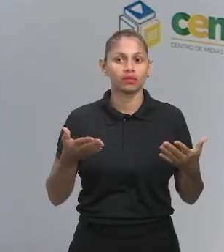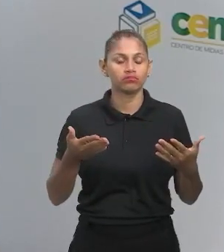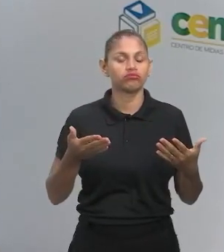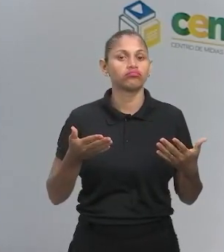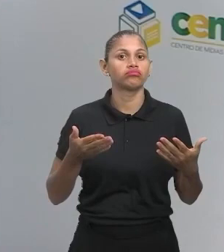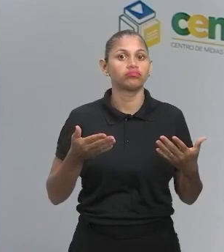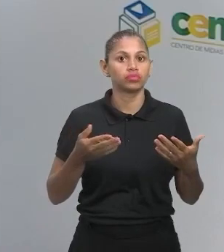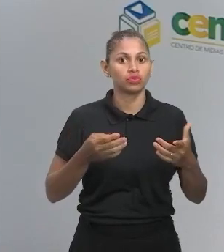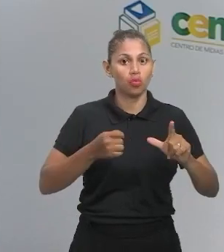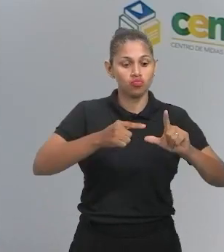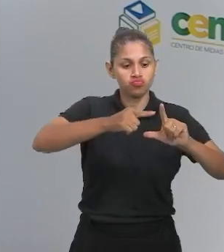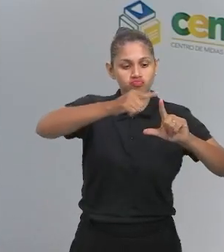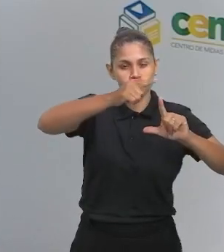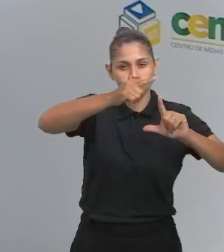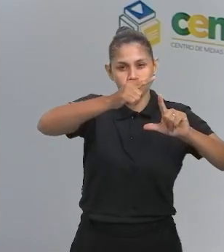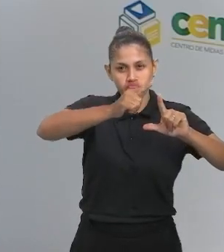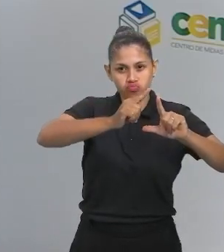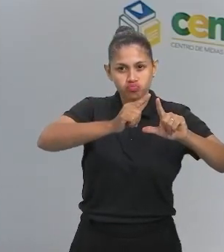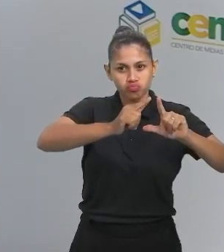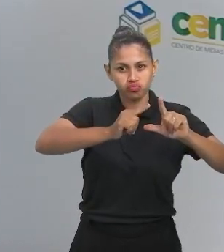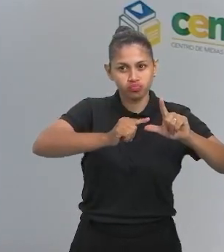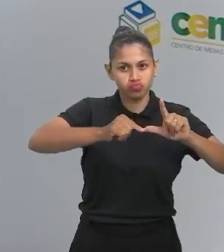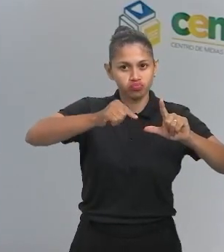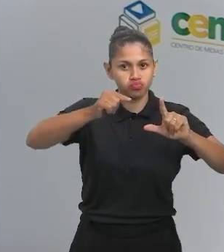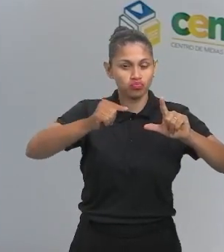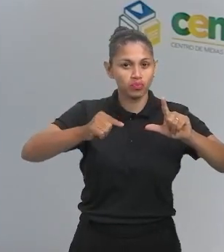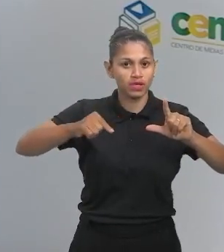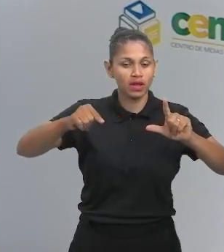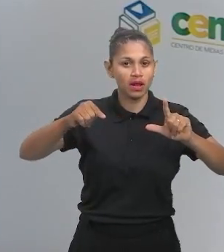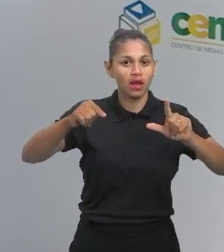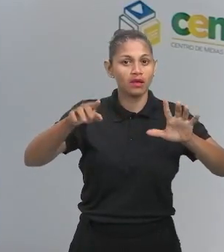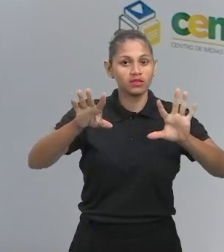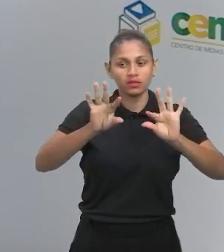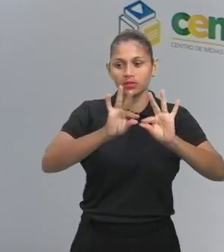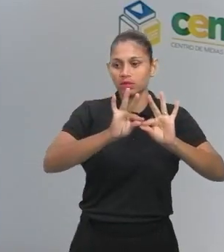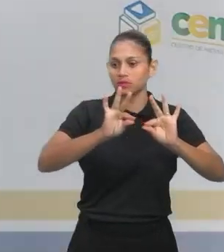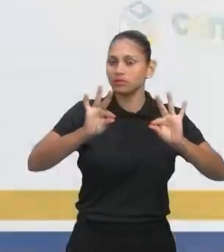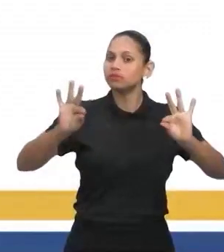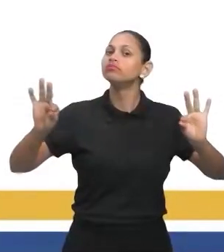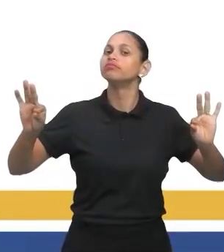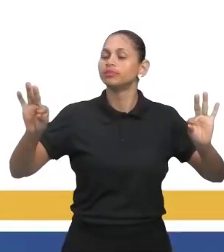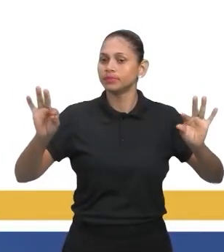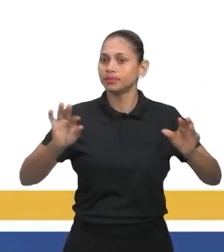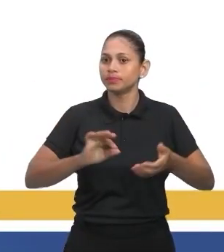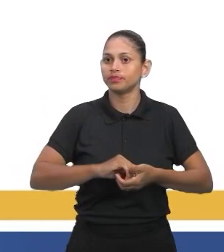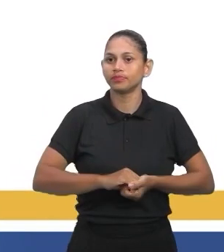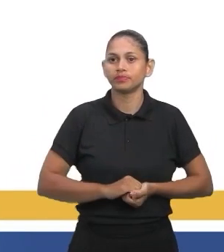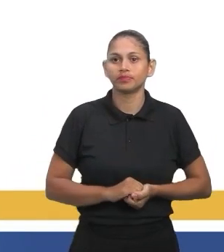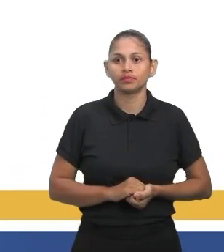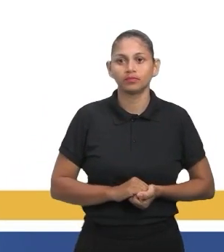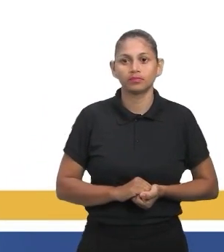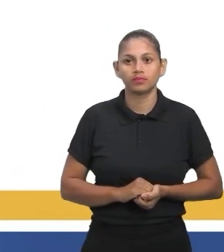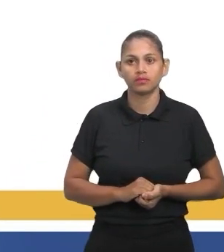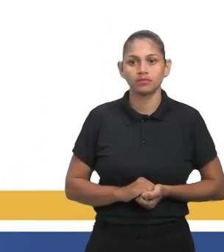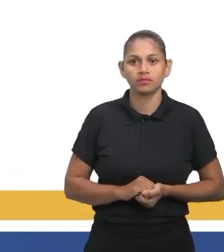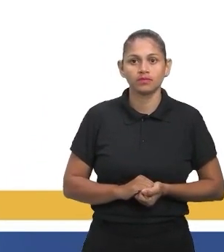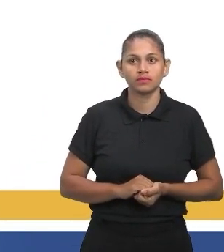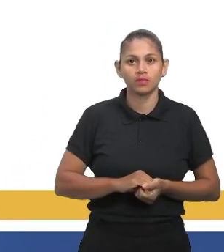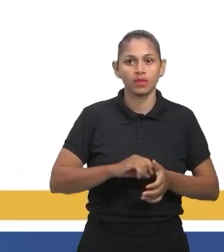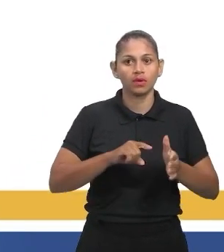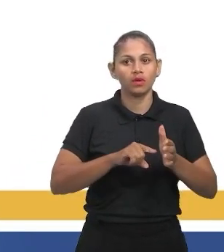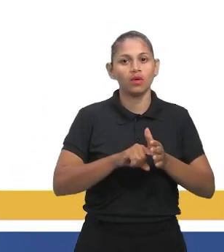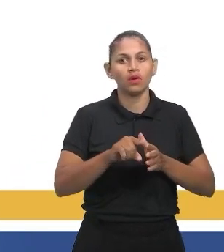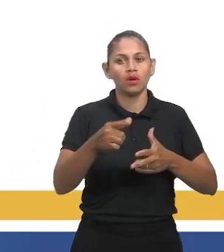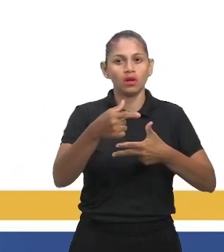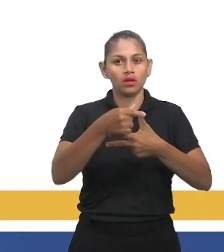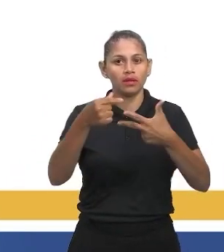gráfico de linhas. Gráfico de linhas. Analisando a questão, traz aqui para a gente. Questão que caiu no Enem de 2017,